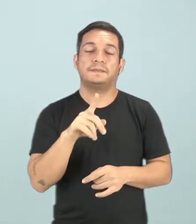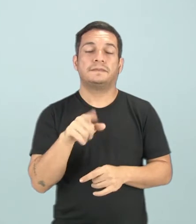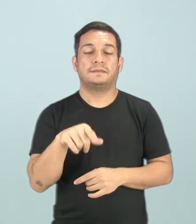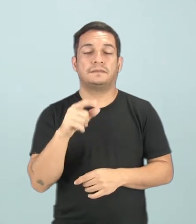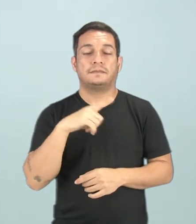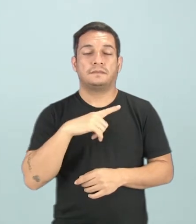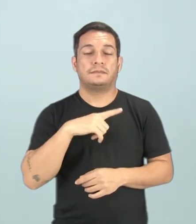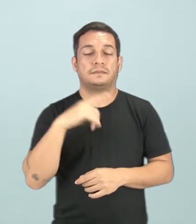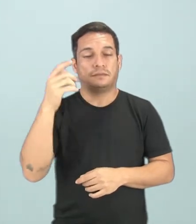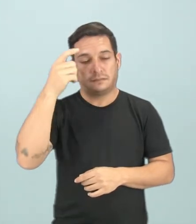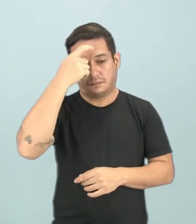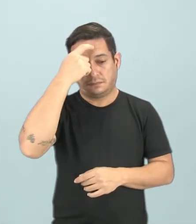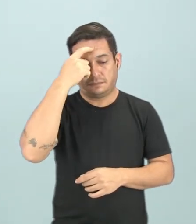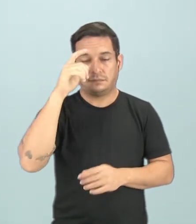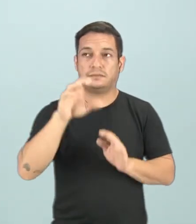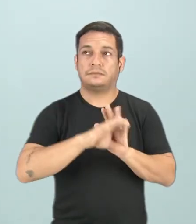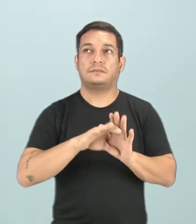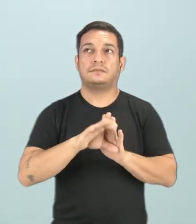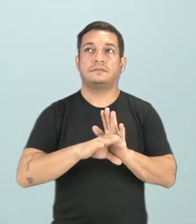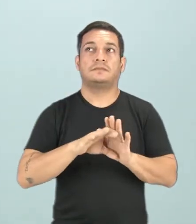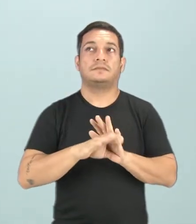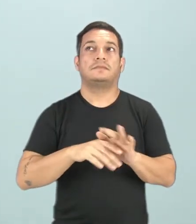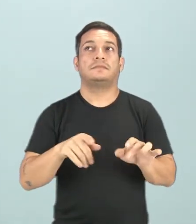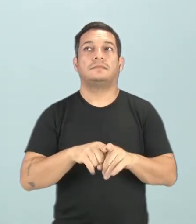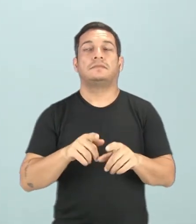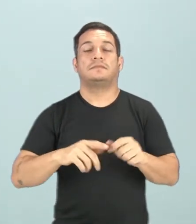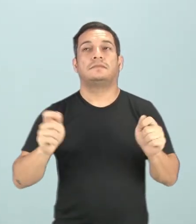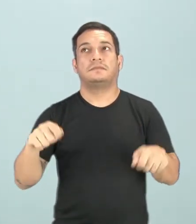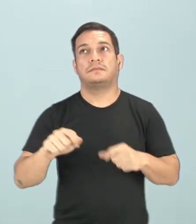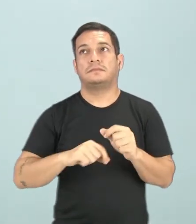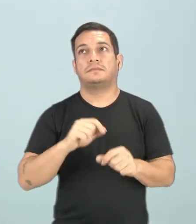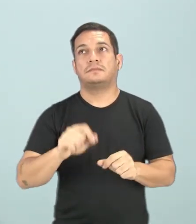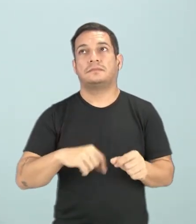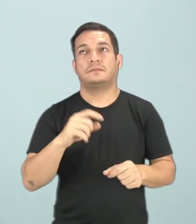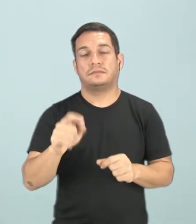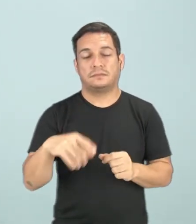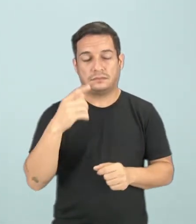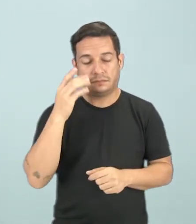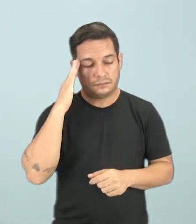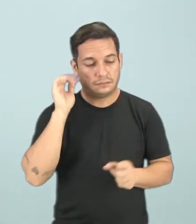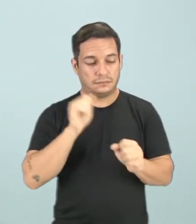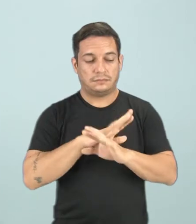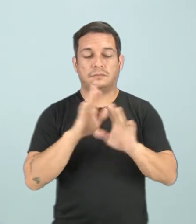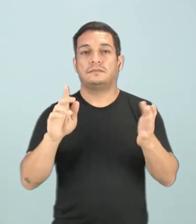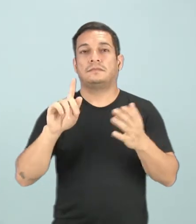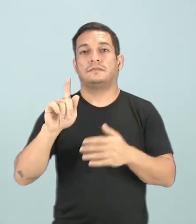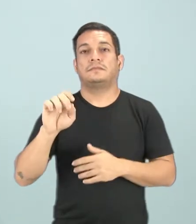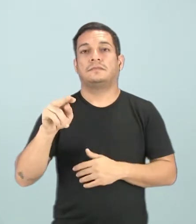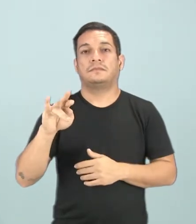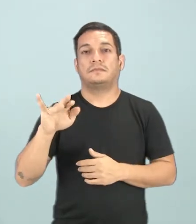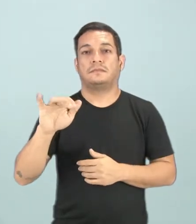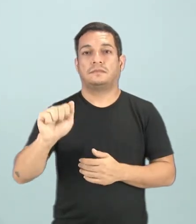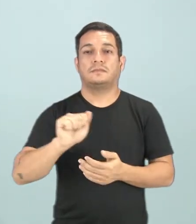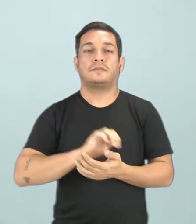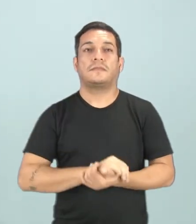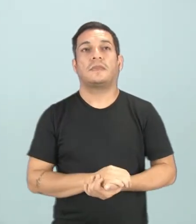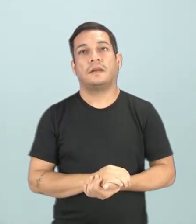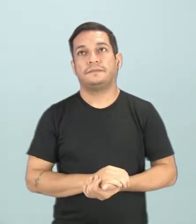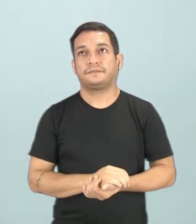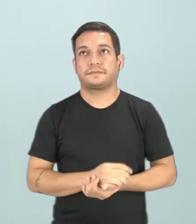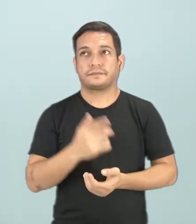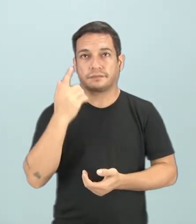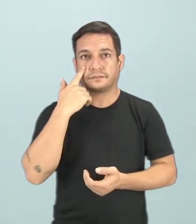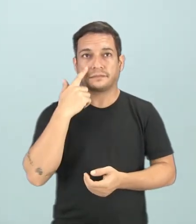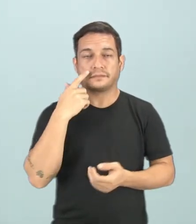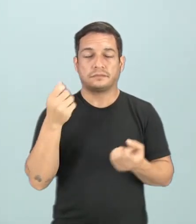você ter em mente esses conceitos, para poder trabalhar a geometria como um todo. Então, gente vai